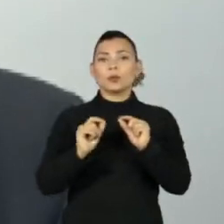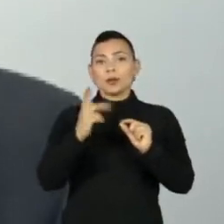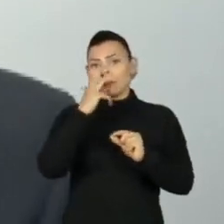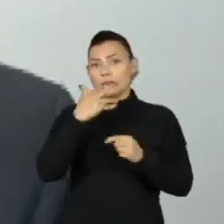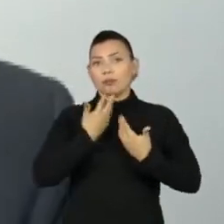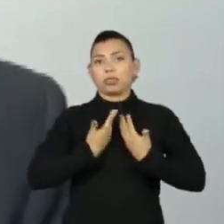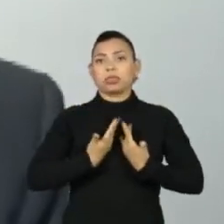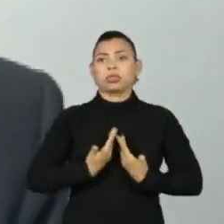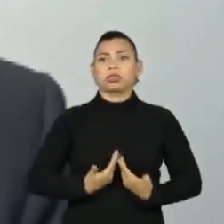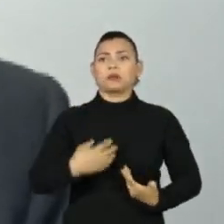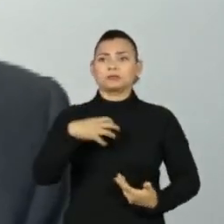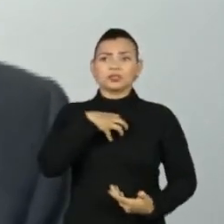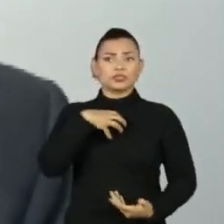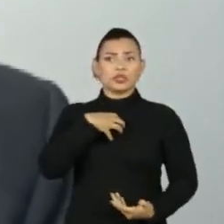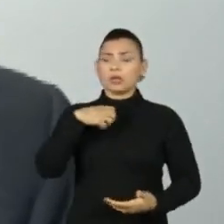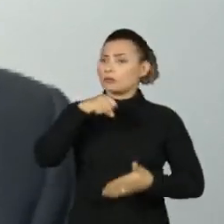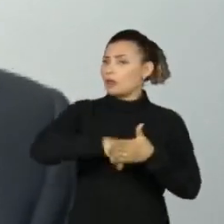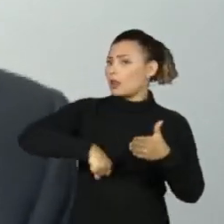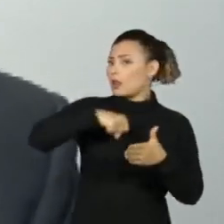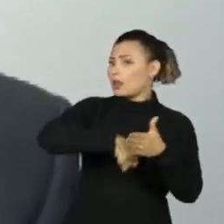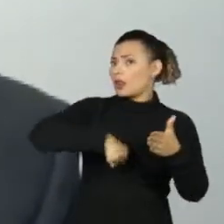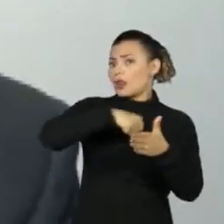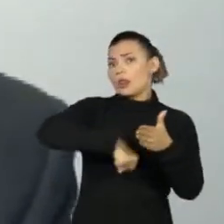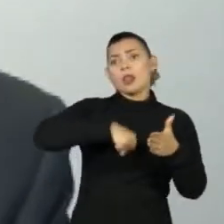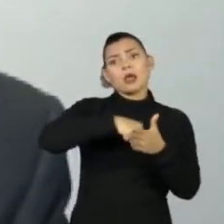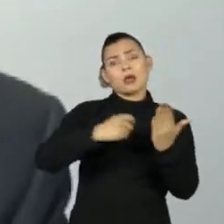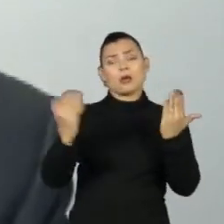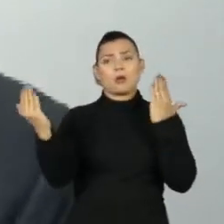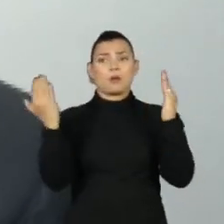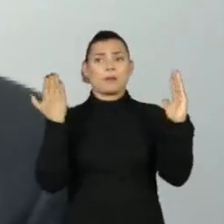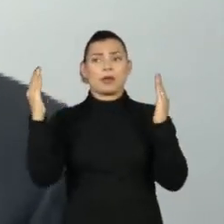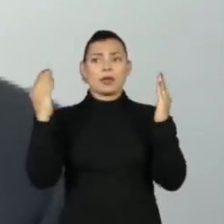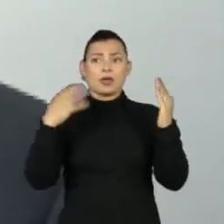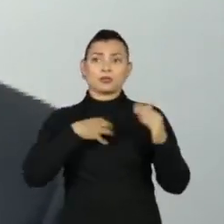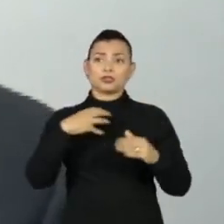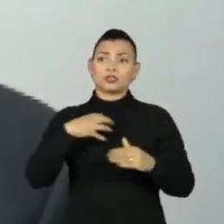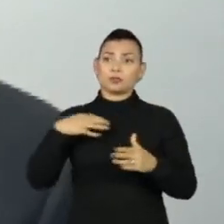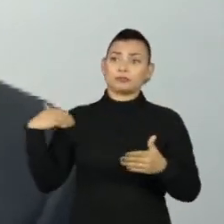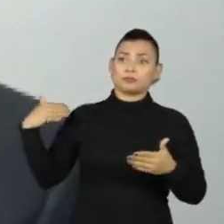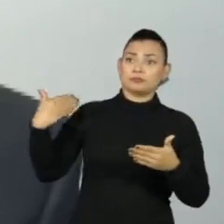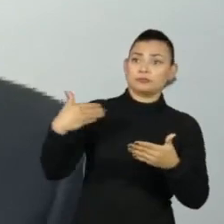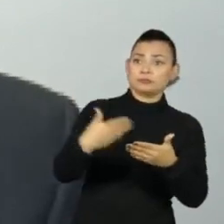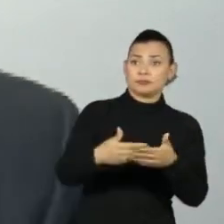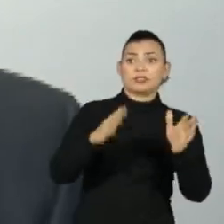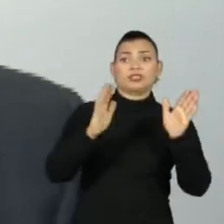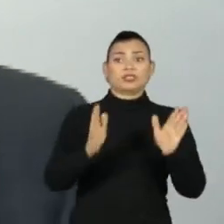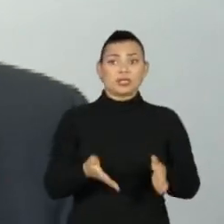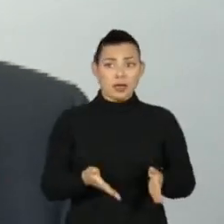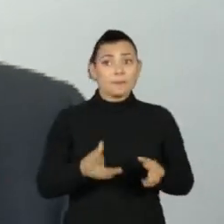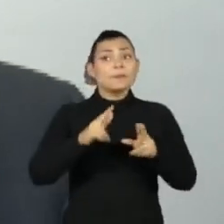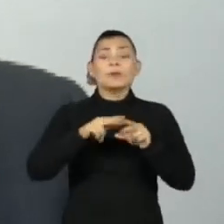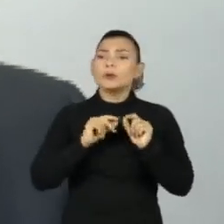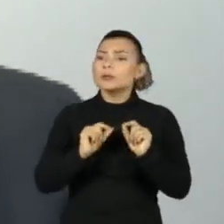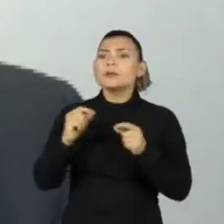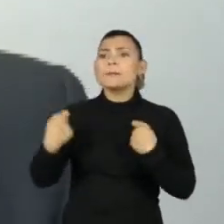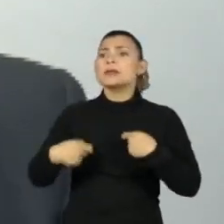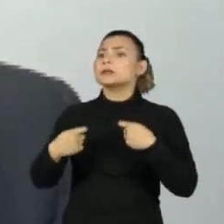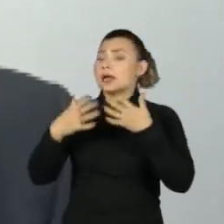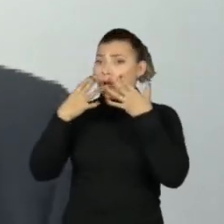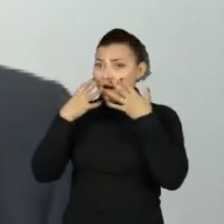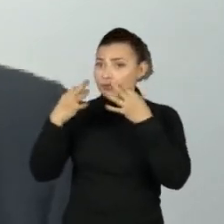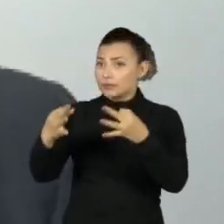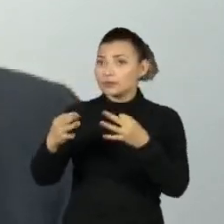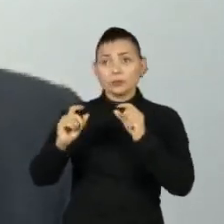desânimo da militância em relação ao rumo da campanha nesta reta final. Então eu preciso criar